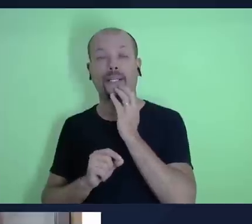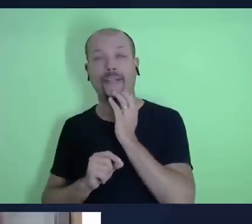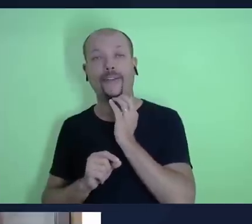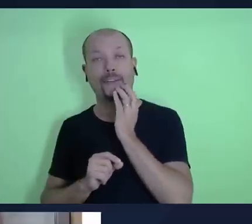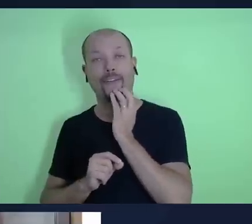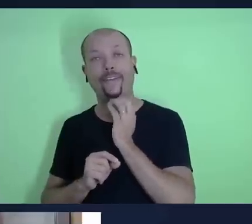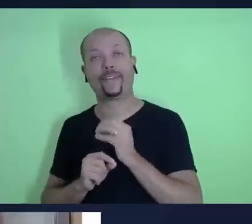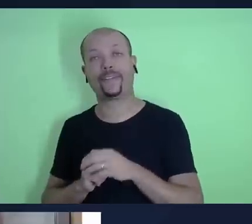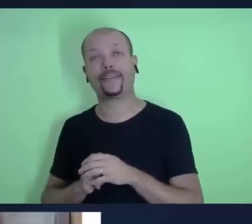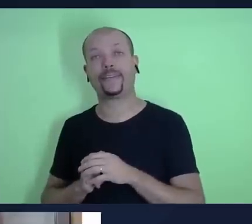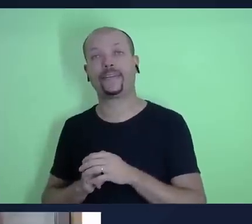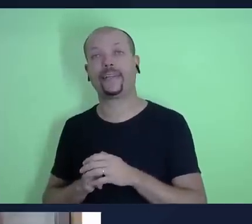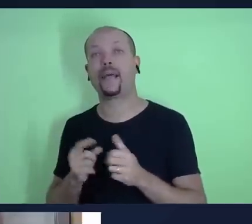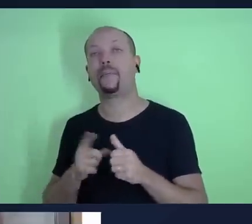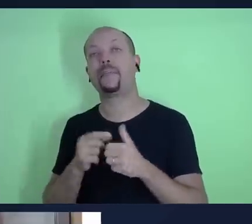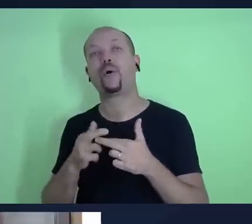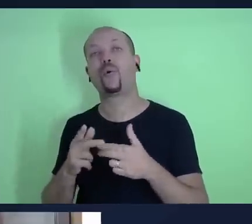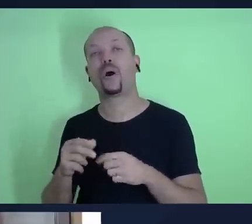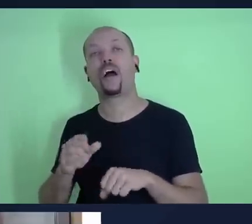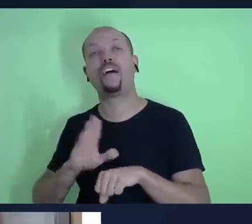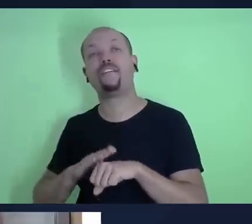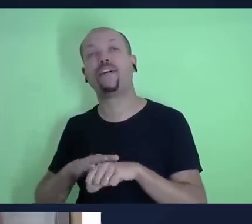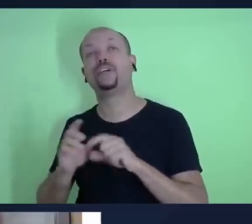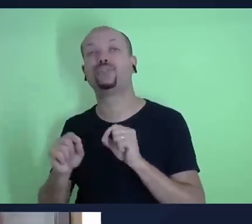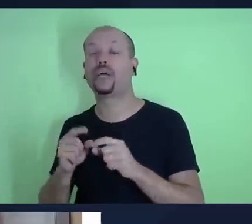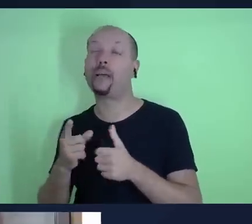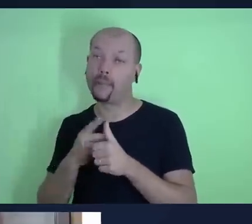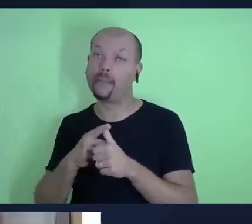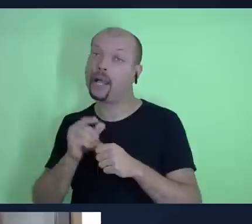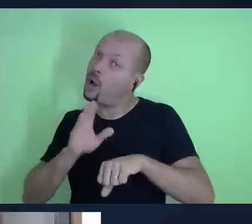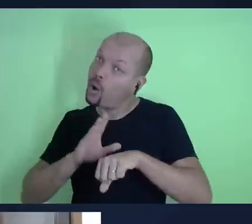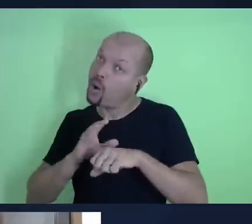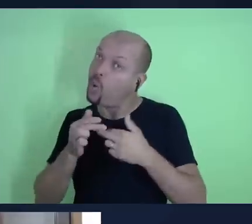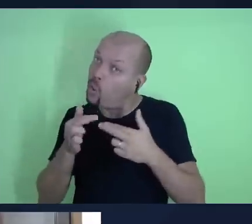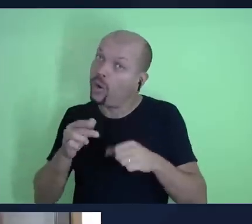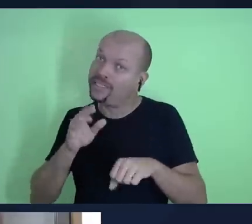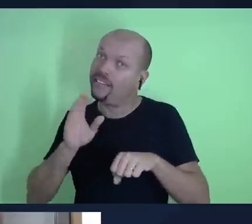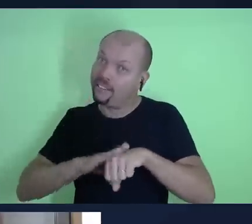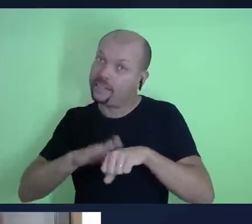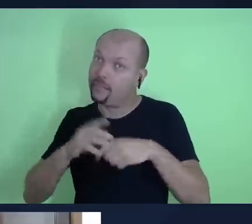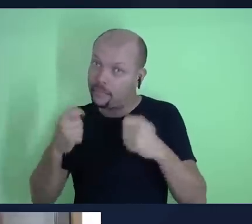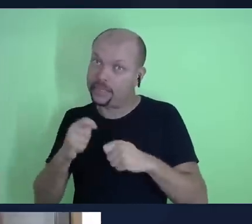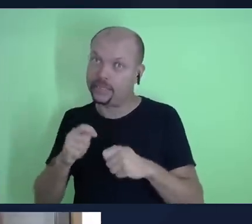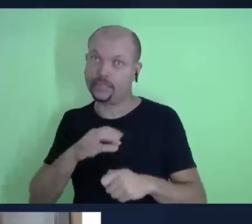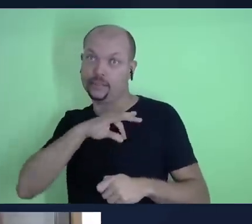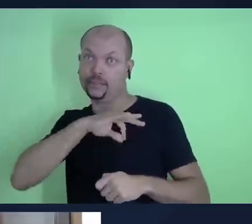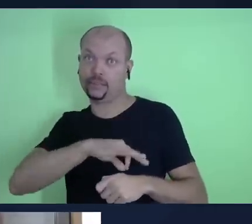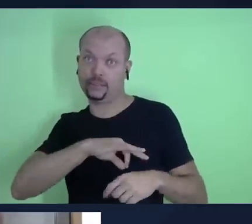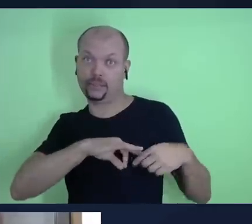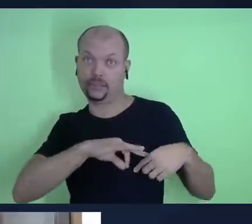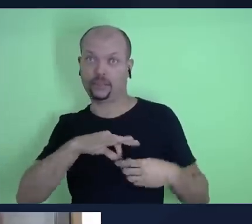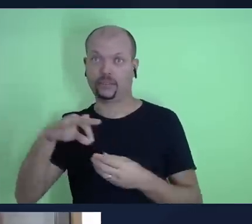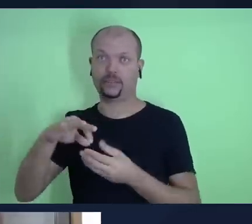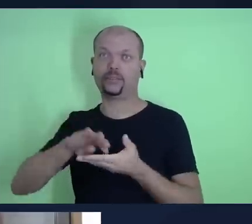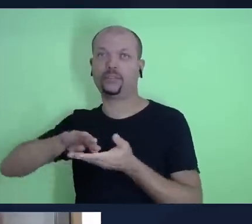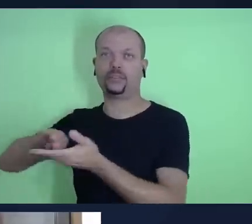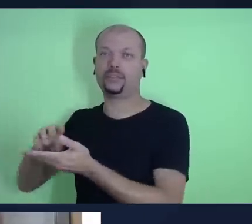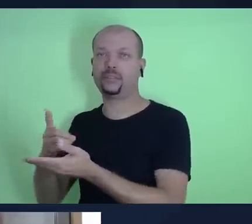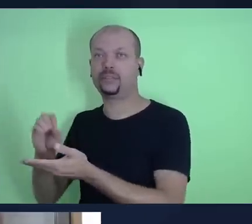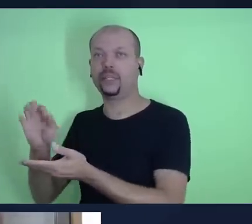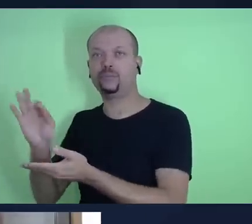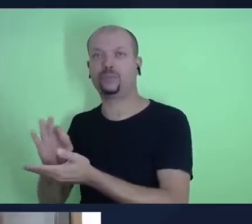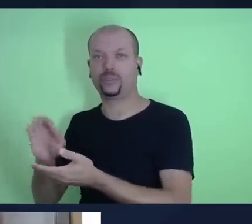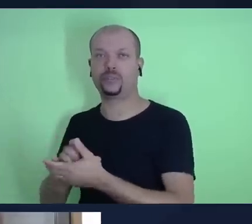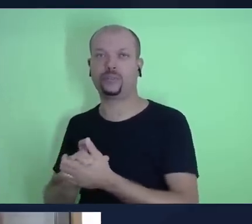uma das primeiras coisas que eu devo fazer na verdade a primeira coisa que eu devo fazer assim que eu recebo meu salário é separar o dízimo primeiro